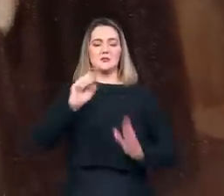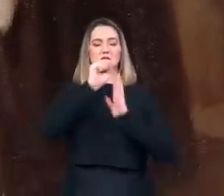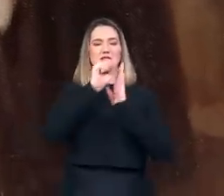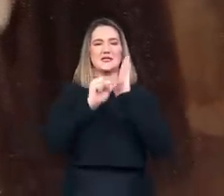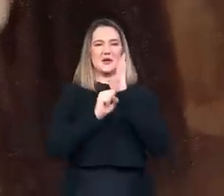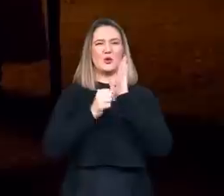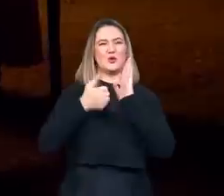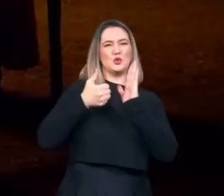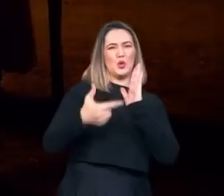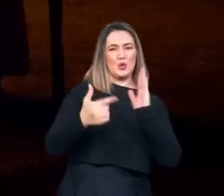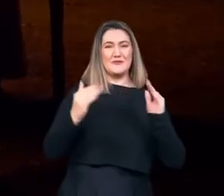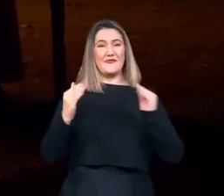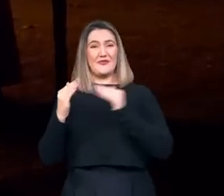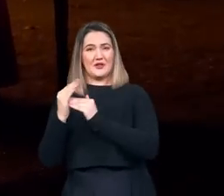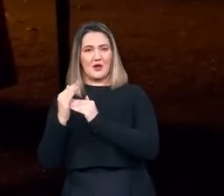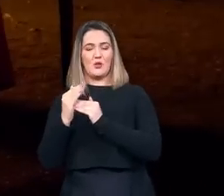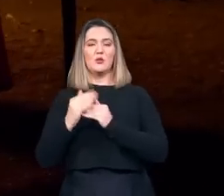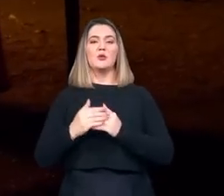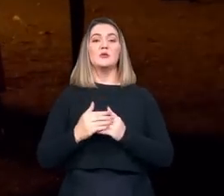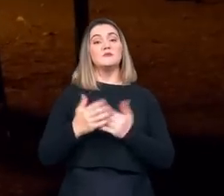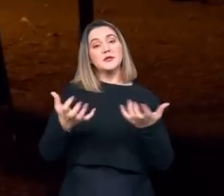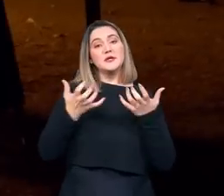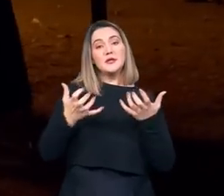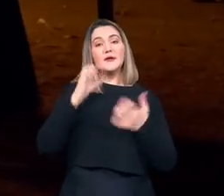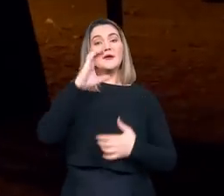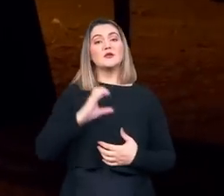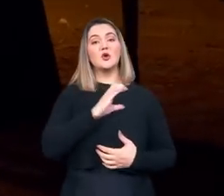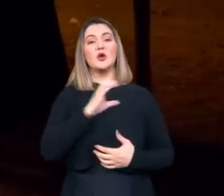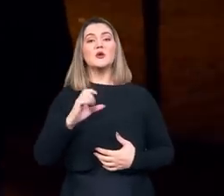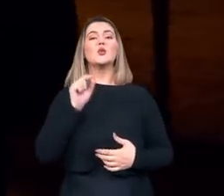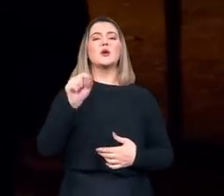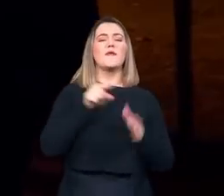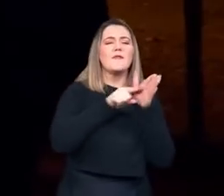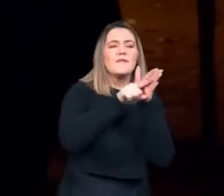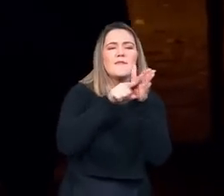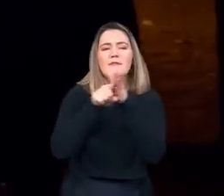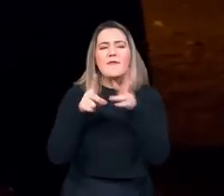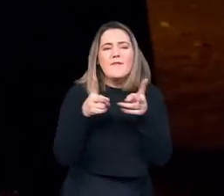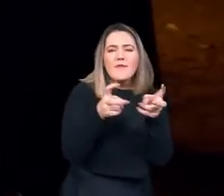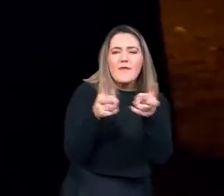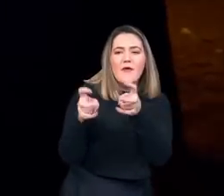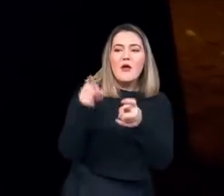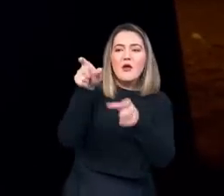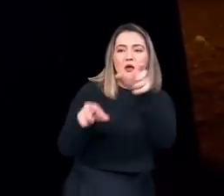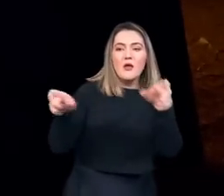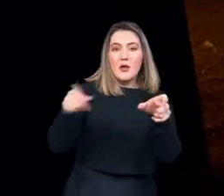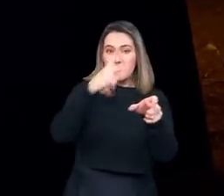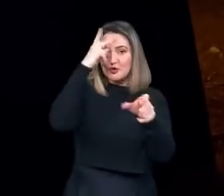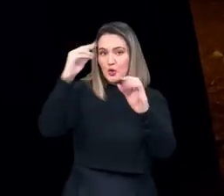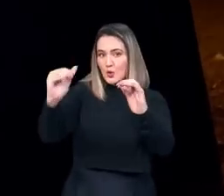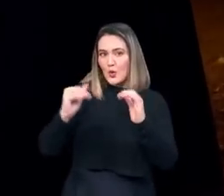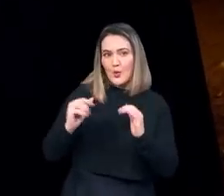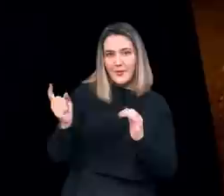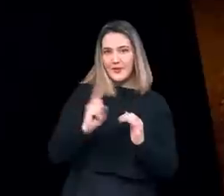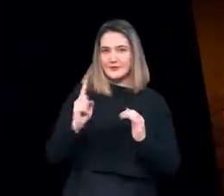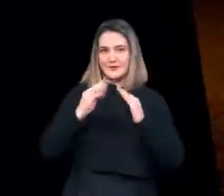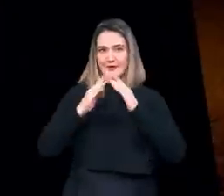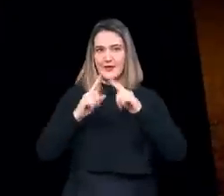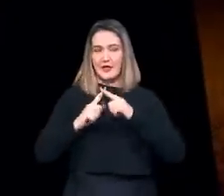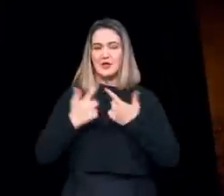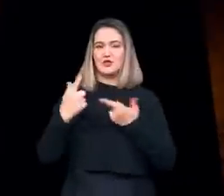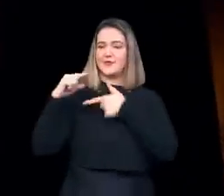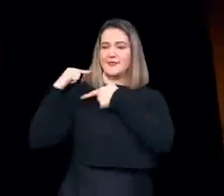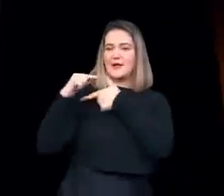século XII. Com o fim de investigar e julgar sumariamente pretensos hereges, feiticeiros e